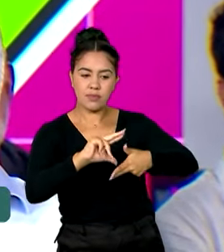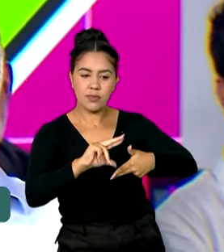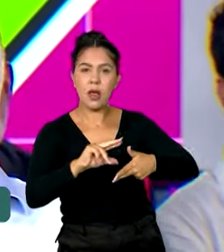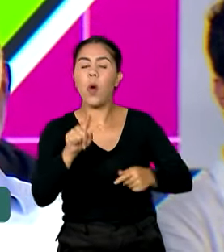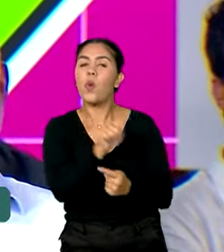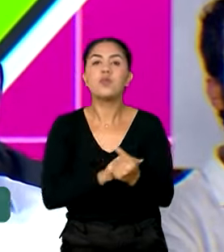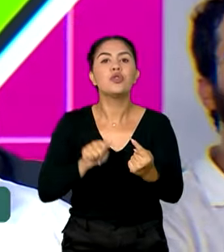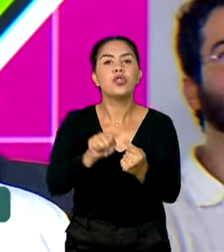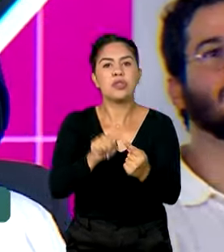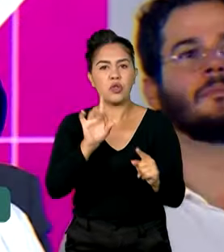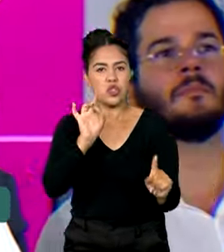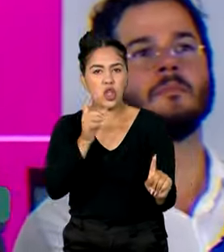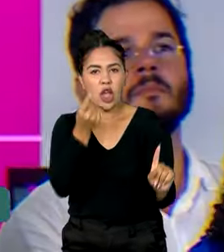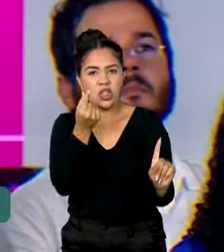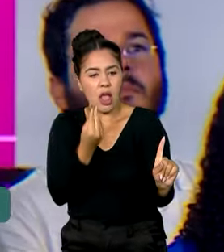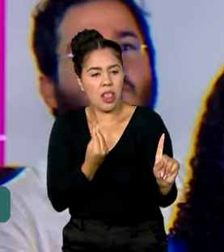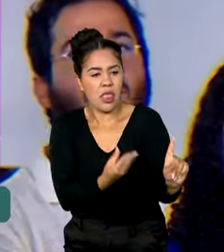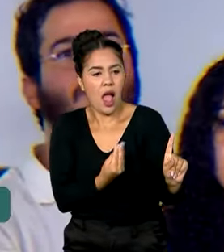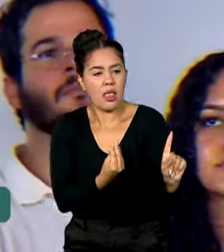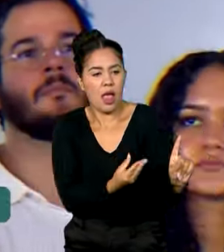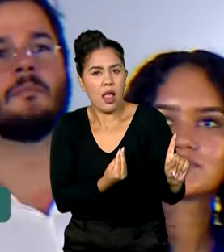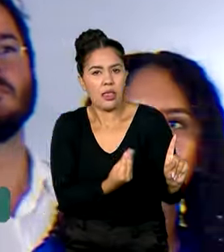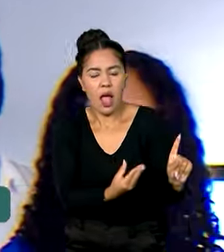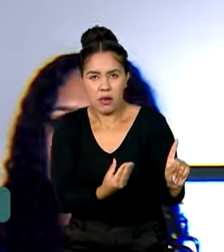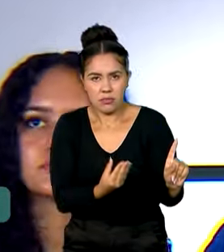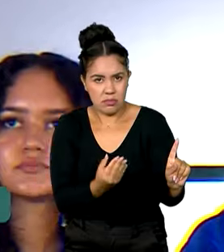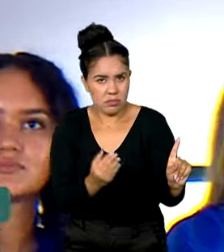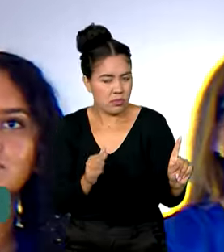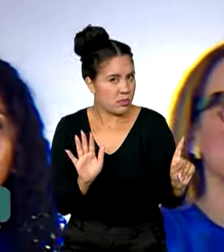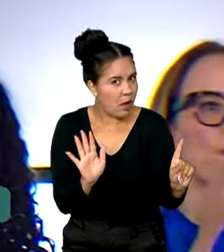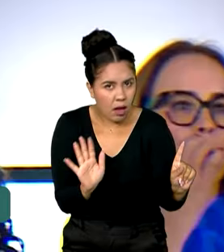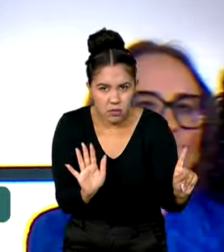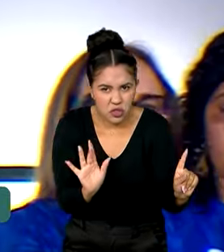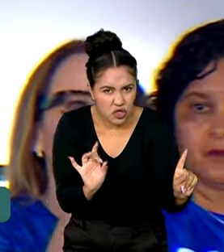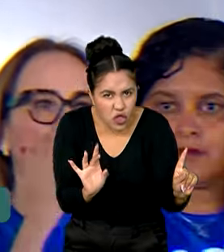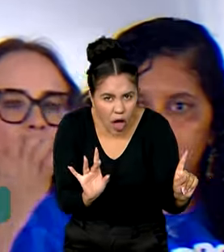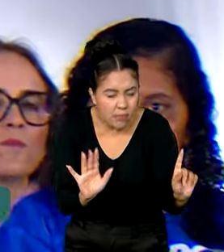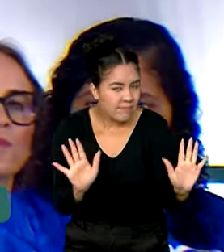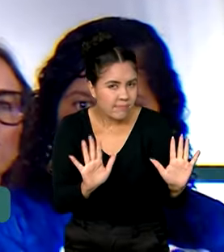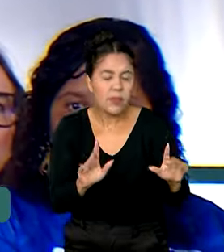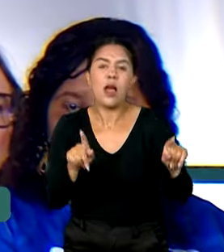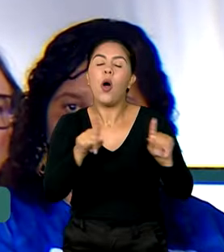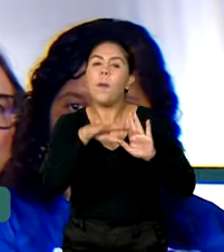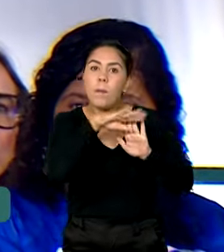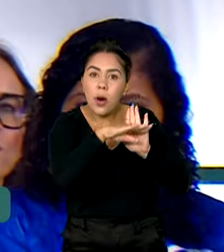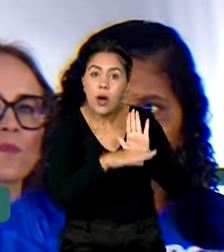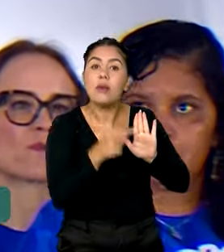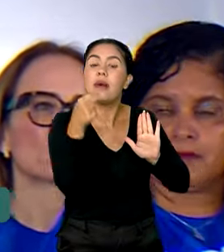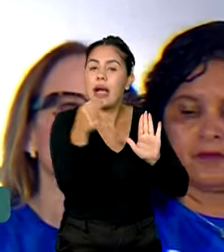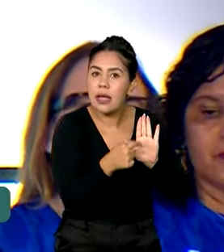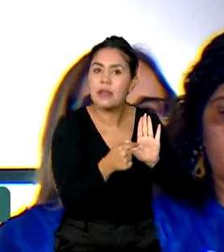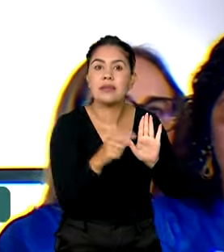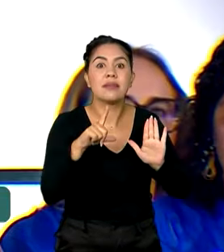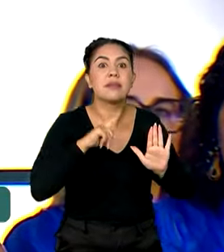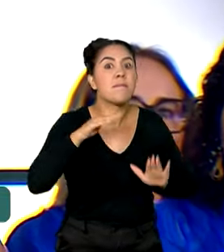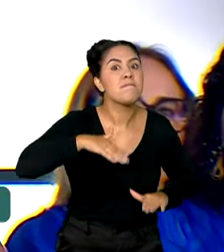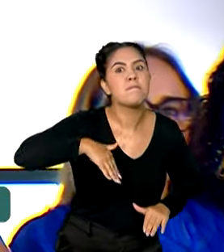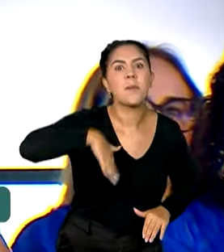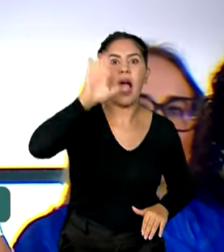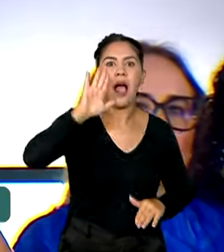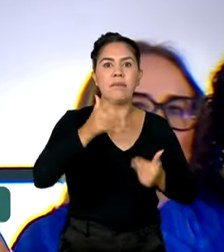dar dinheiro para os estudantes estudarem. Esse programa é mais do que isso.